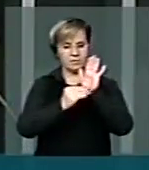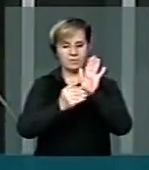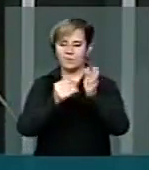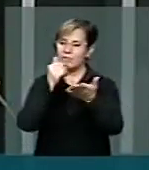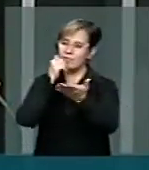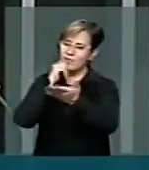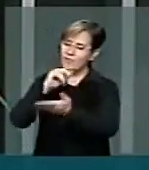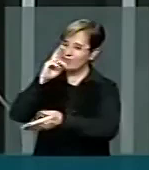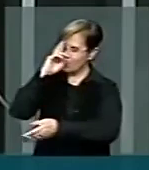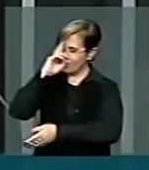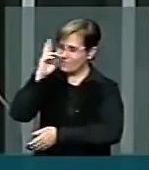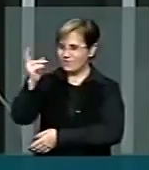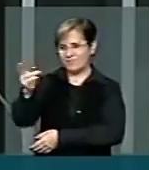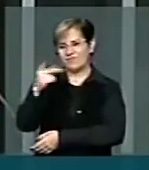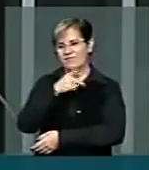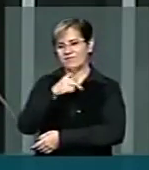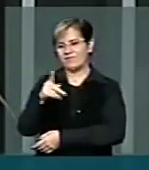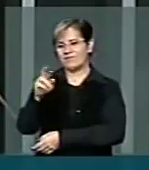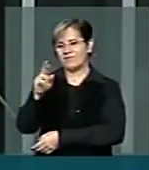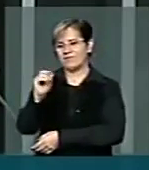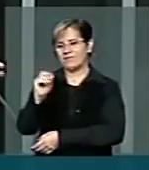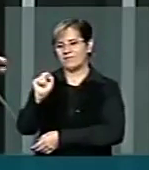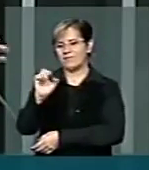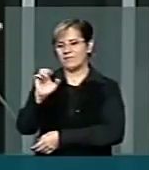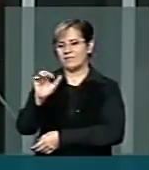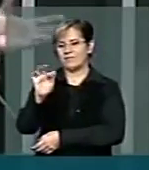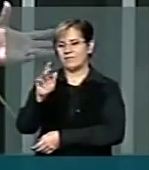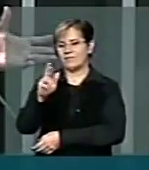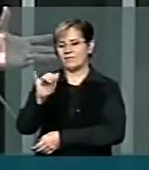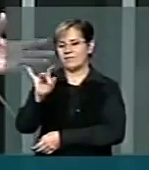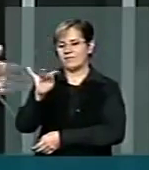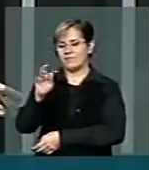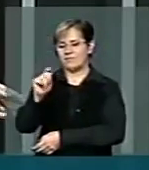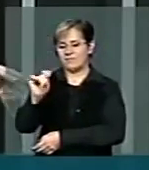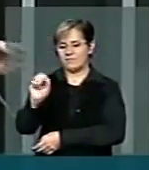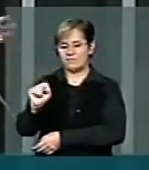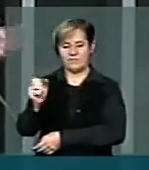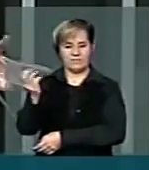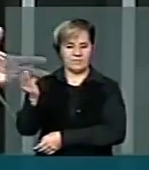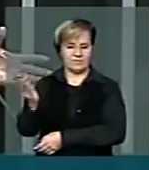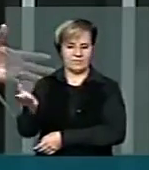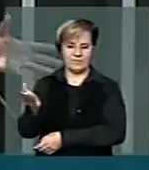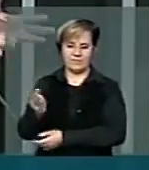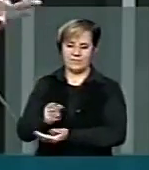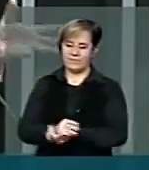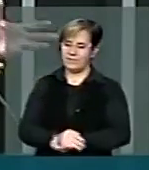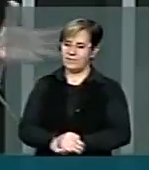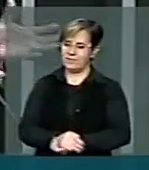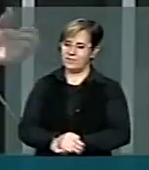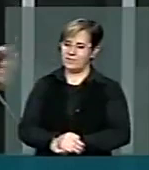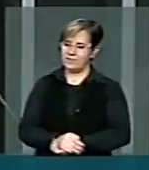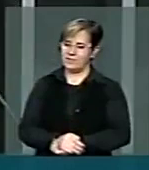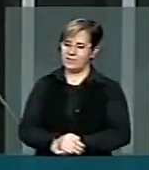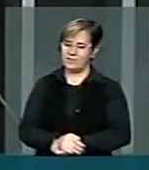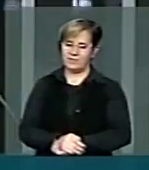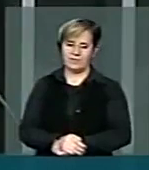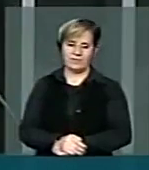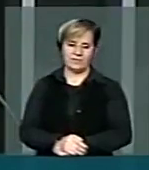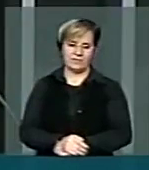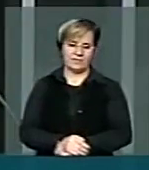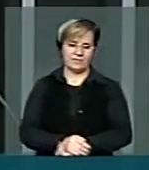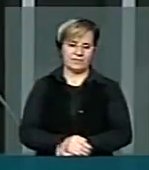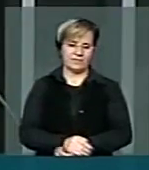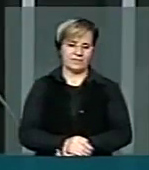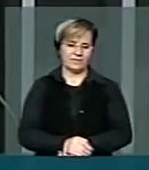vossa presença, a presença da nossa querida Presidente.